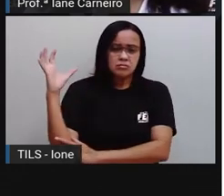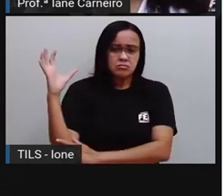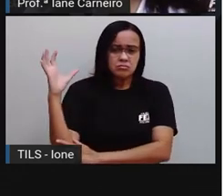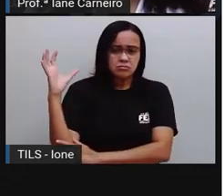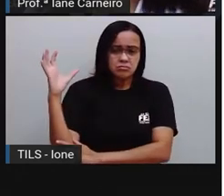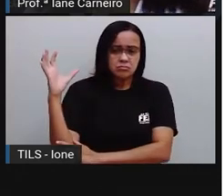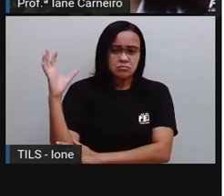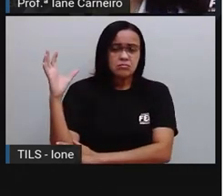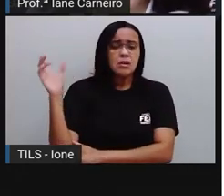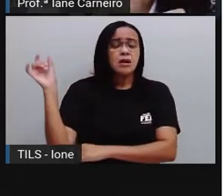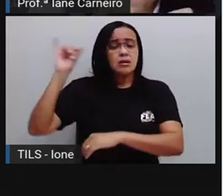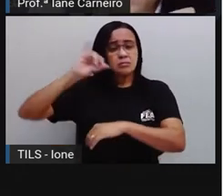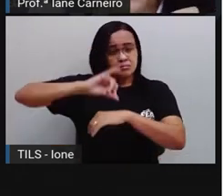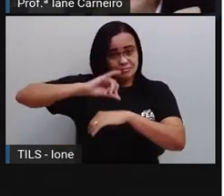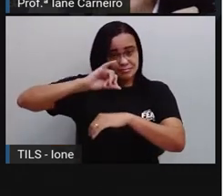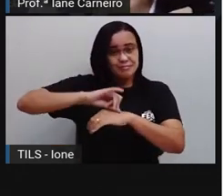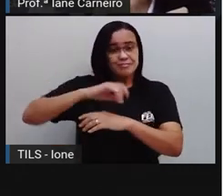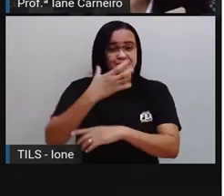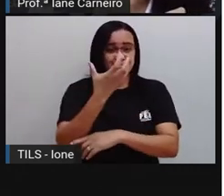Em cima.